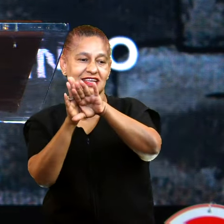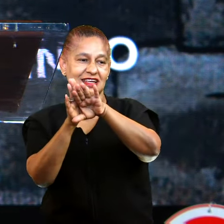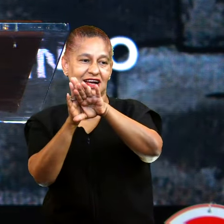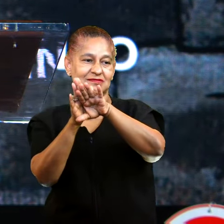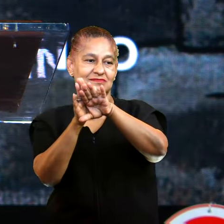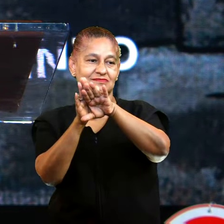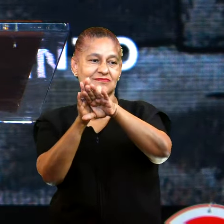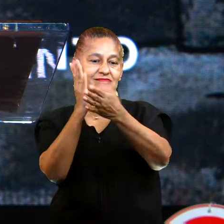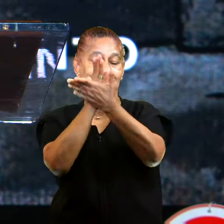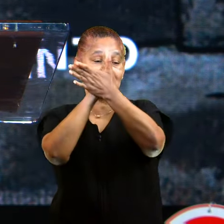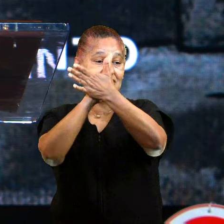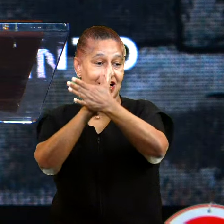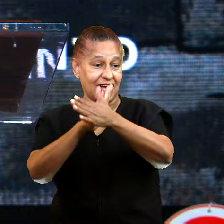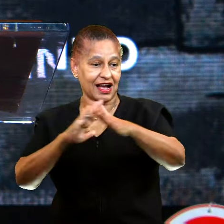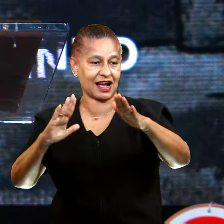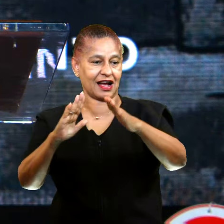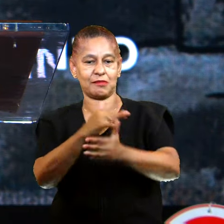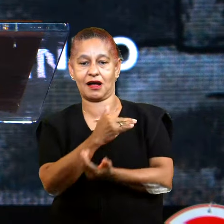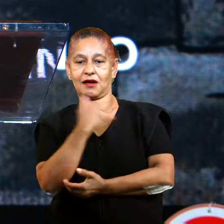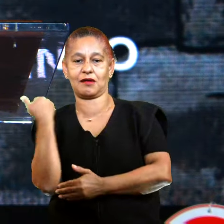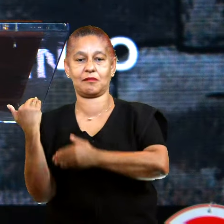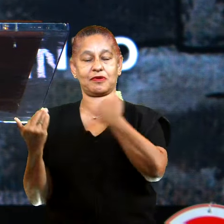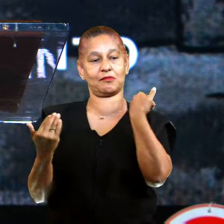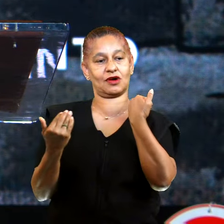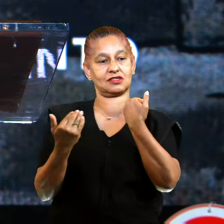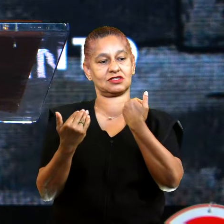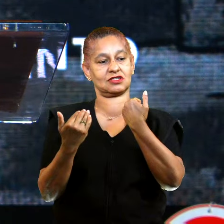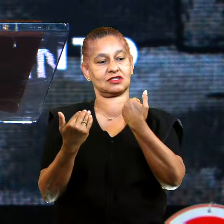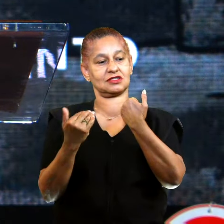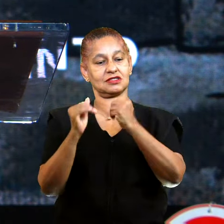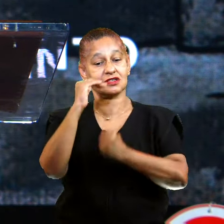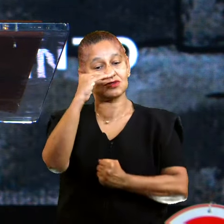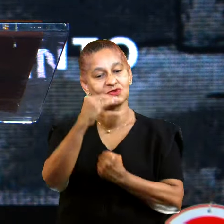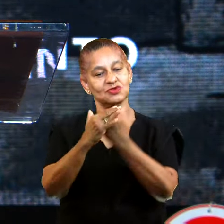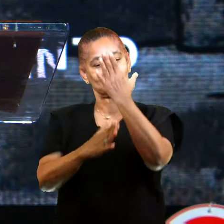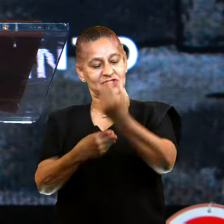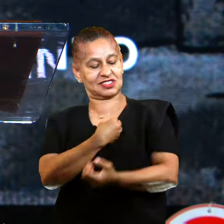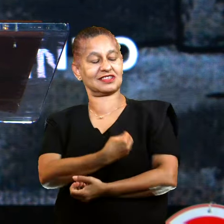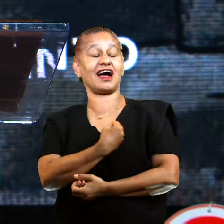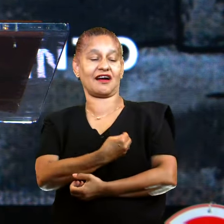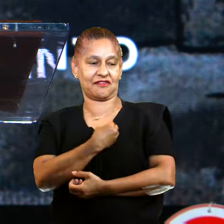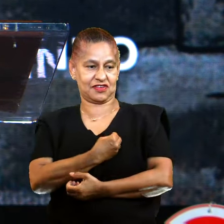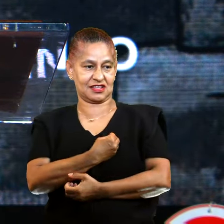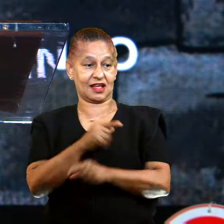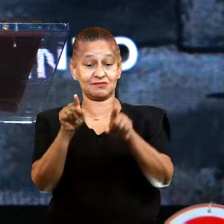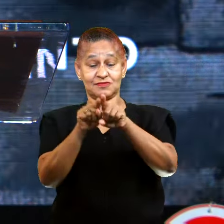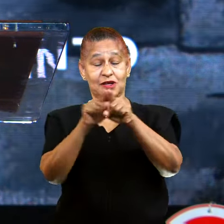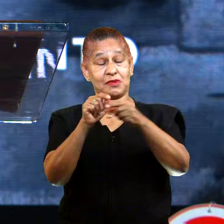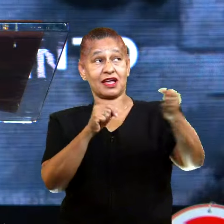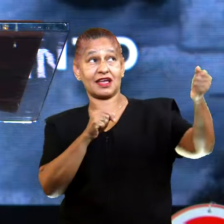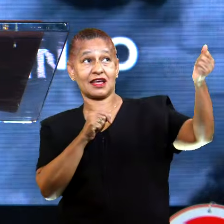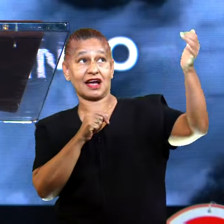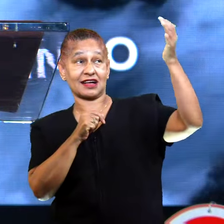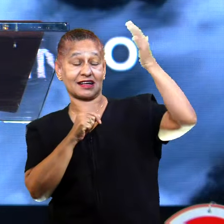Segundo a incoerência da graça é que a graça quebra as correntes do coração.